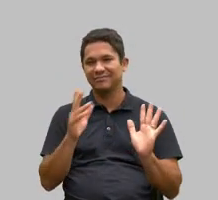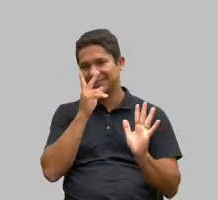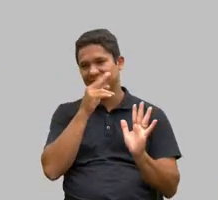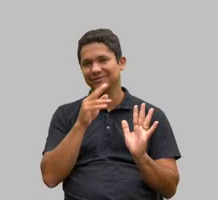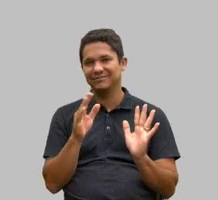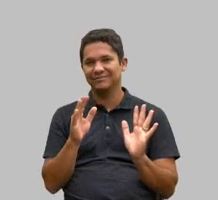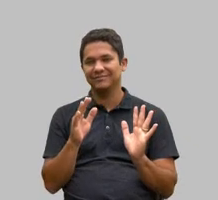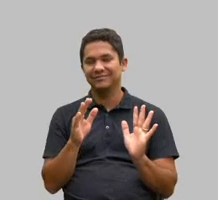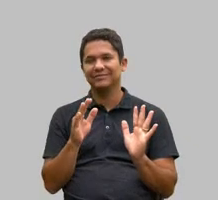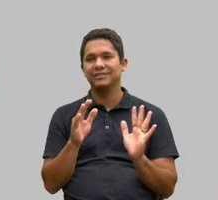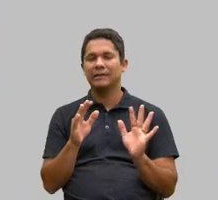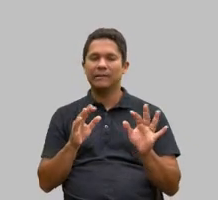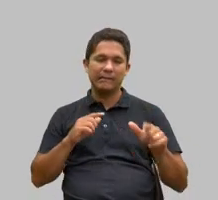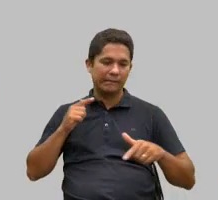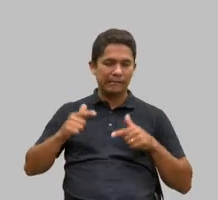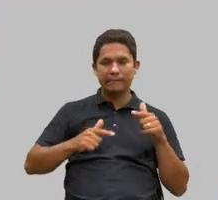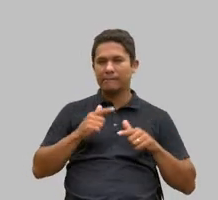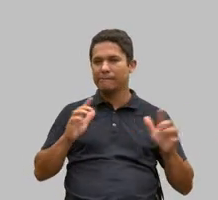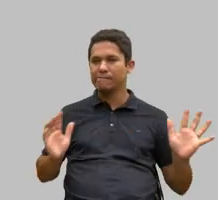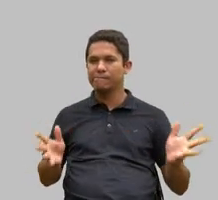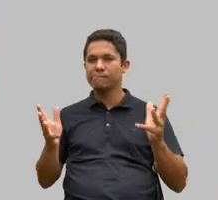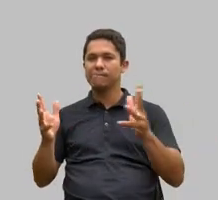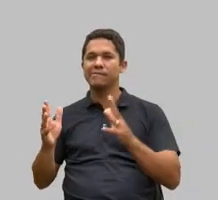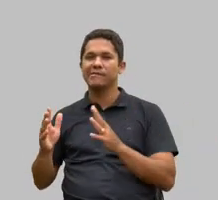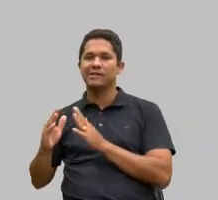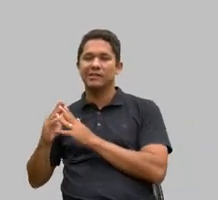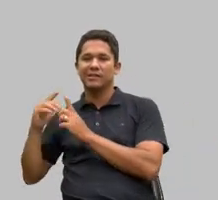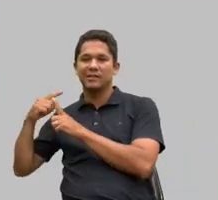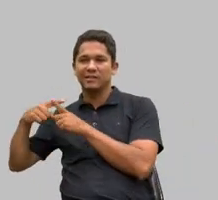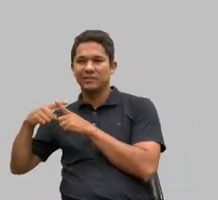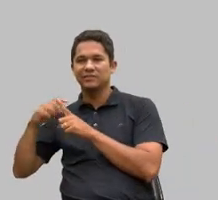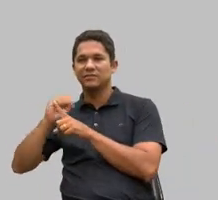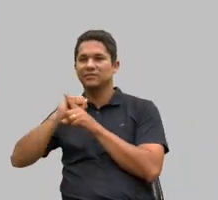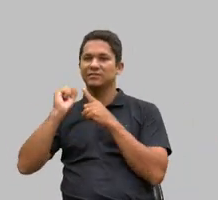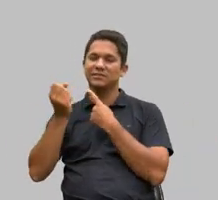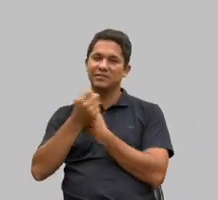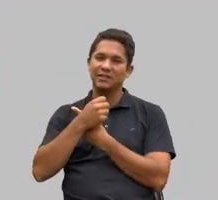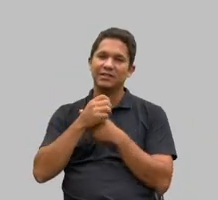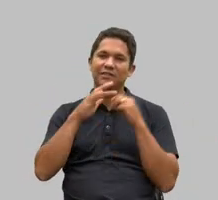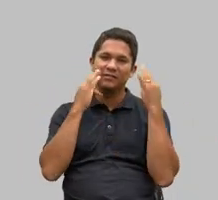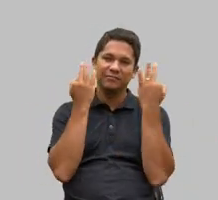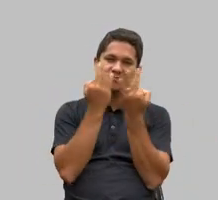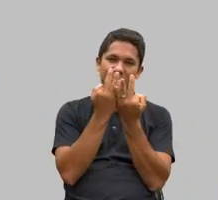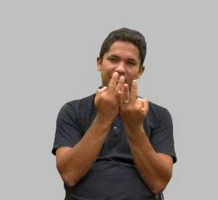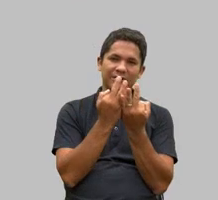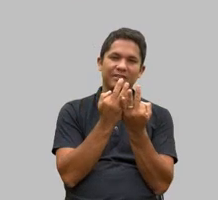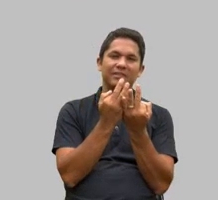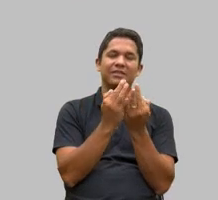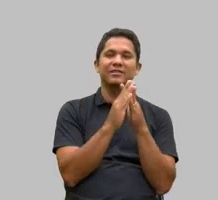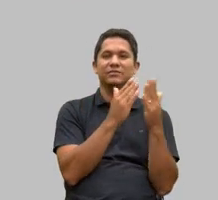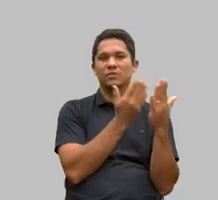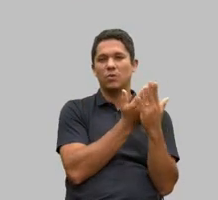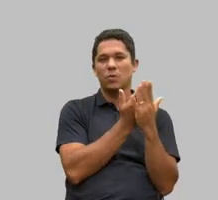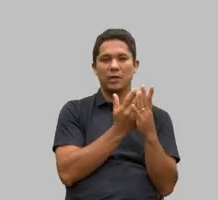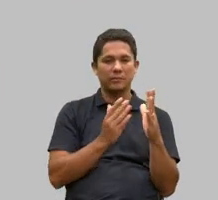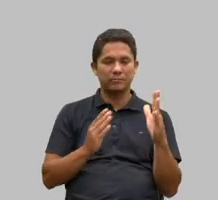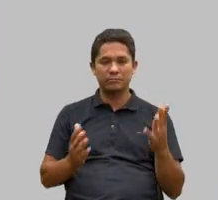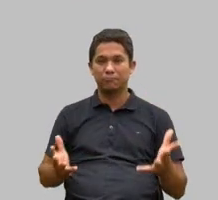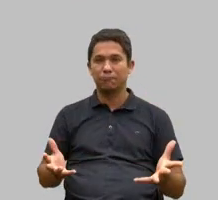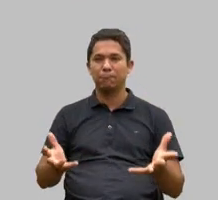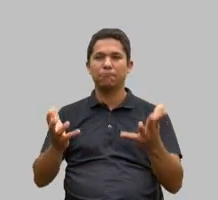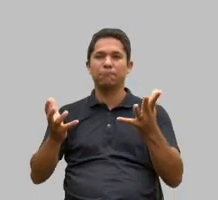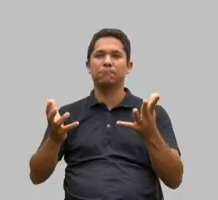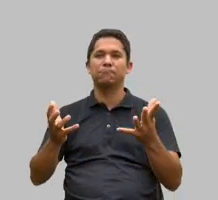fomos trabalhando igreja sociedade família escola e a coisa foi criando